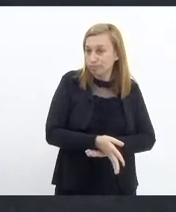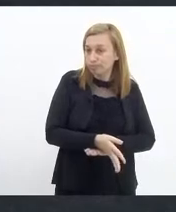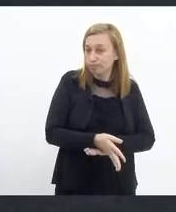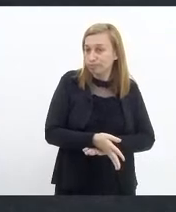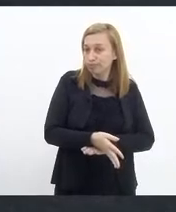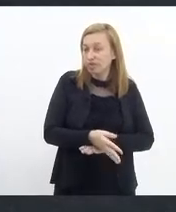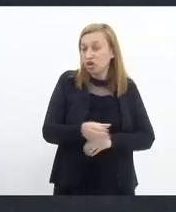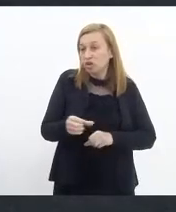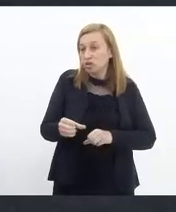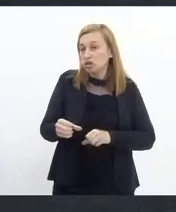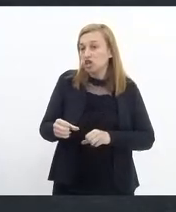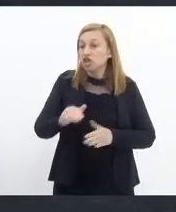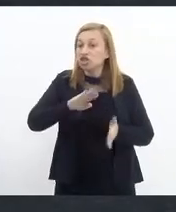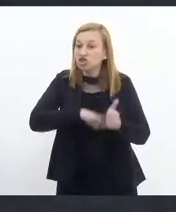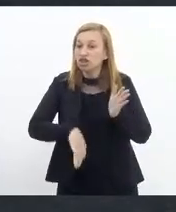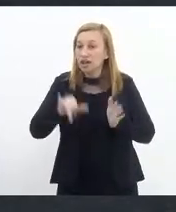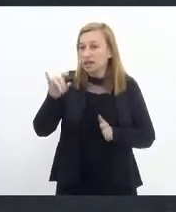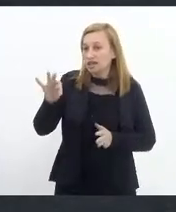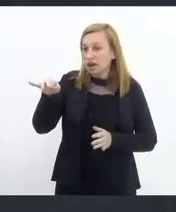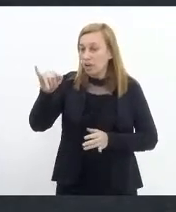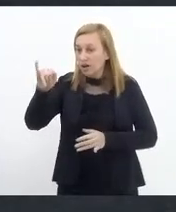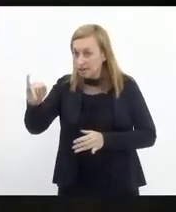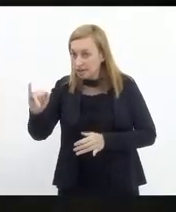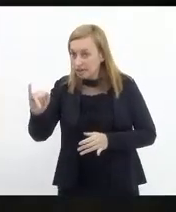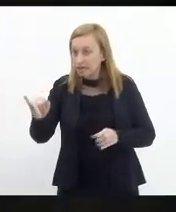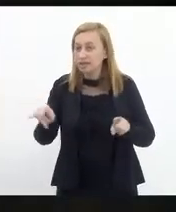e tirar Itaguaí da metropolitana.